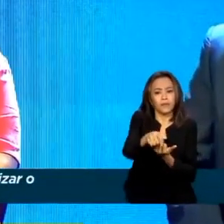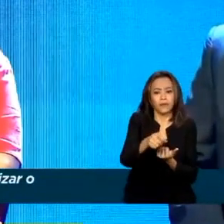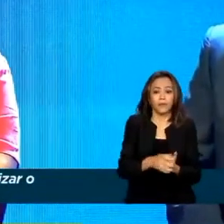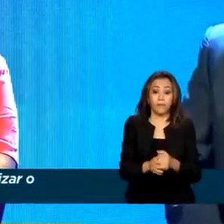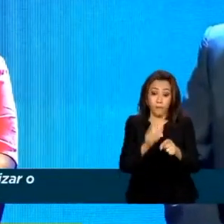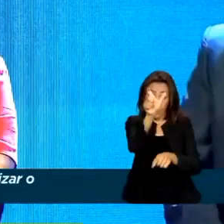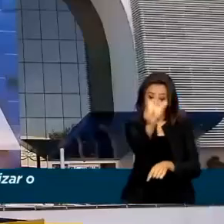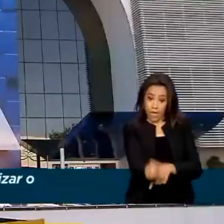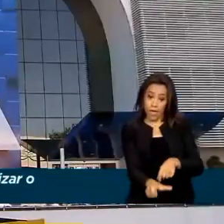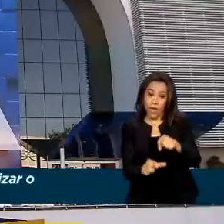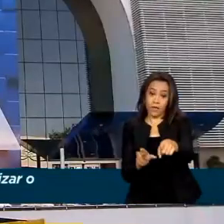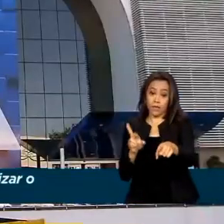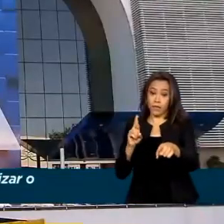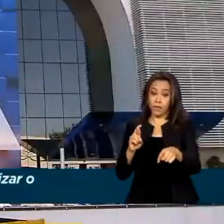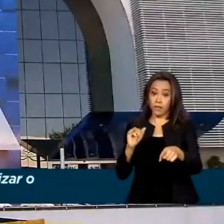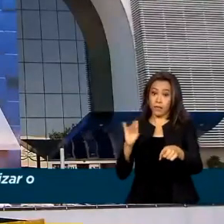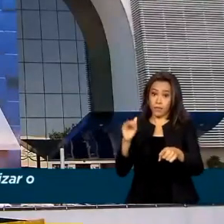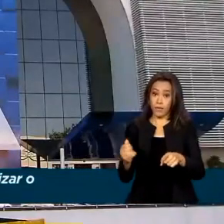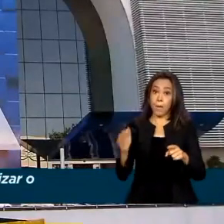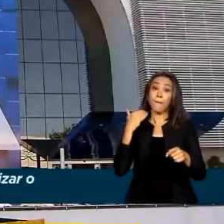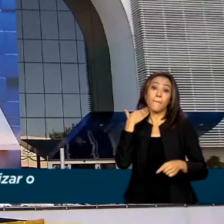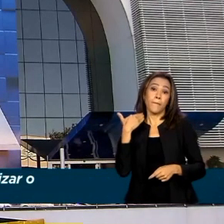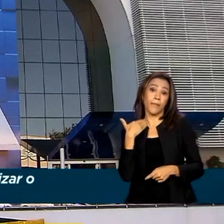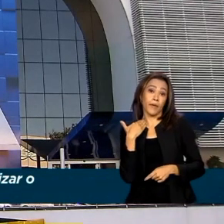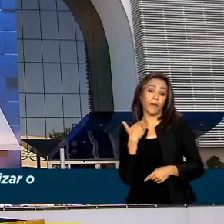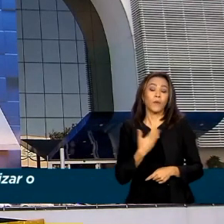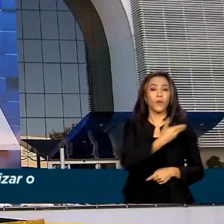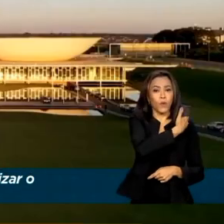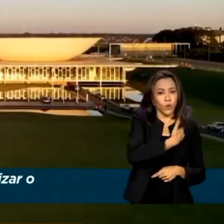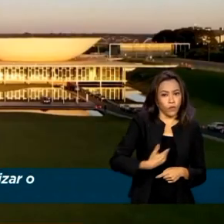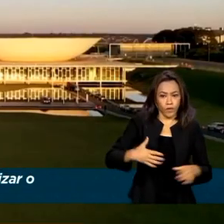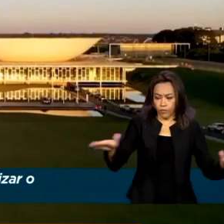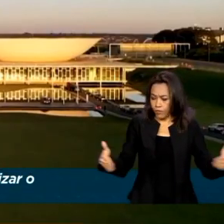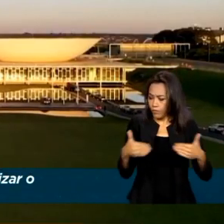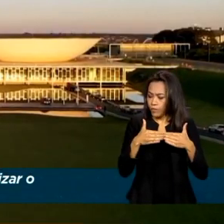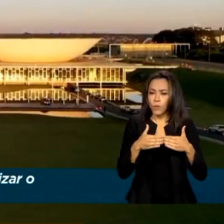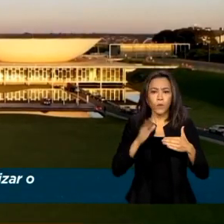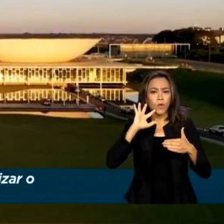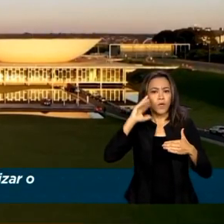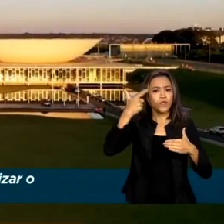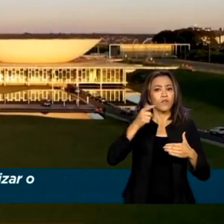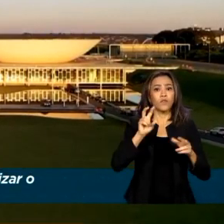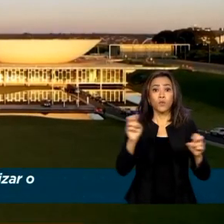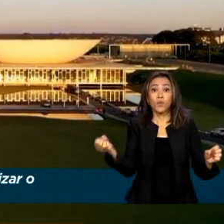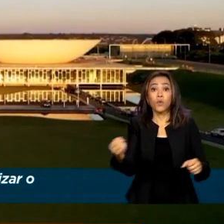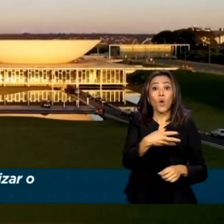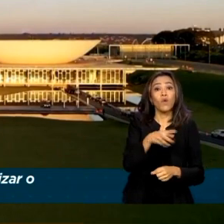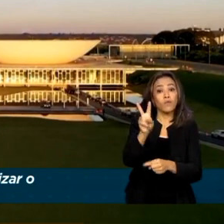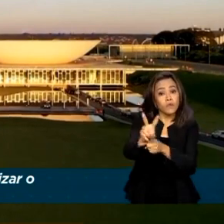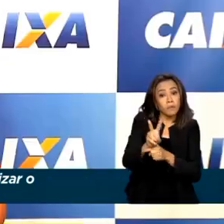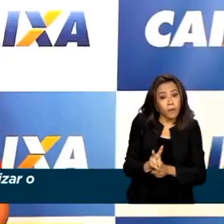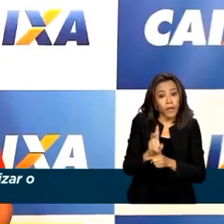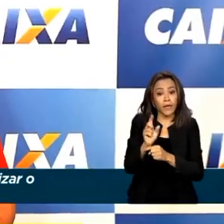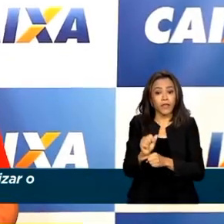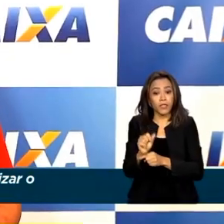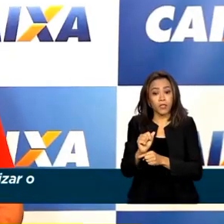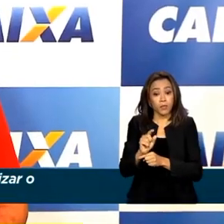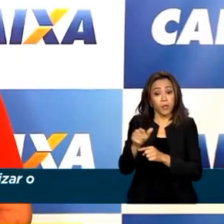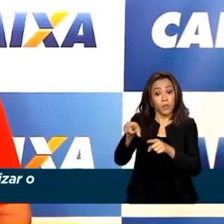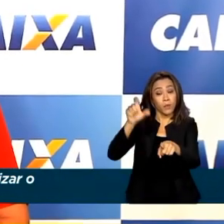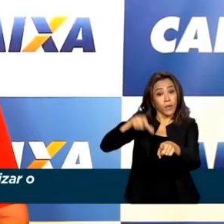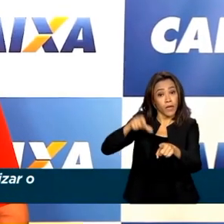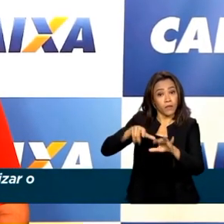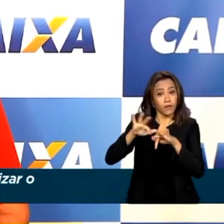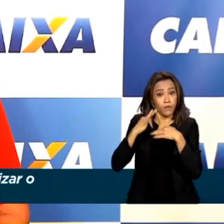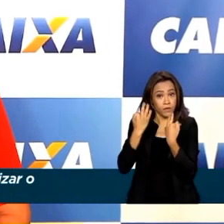Econômica Federal, banco e governo tomaram a decisão sobre novos empréstimos do Bolsa Família em razão da